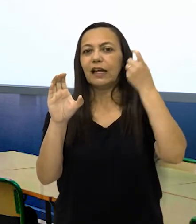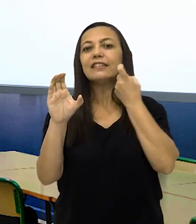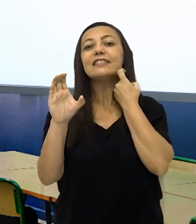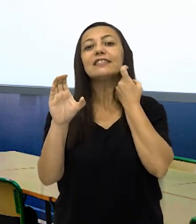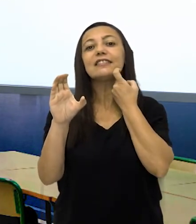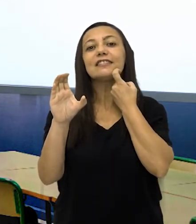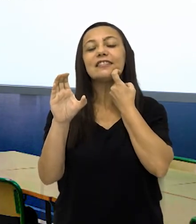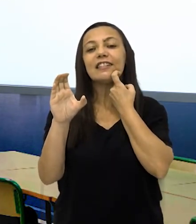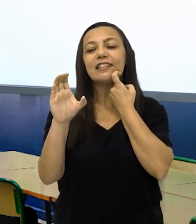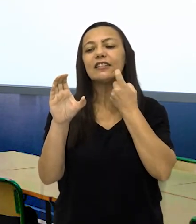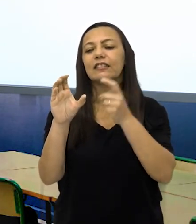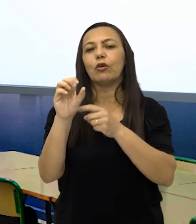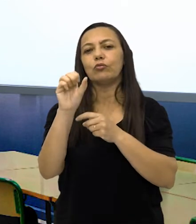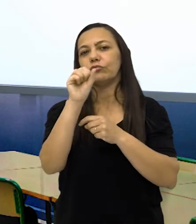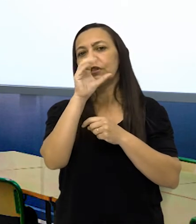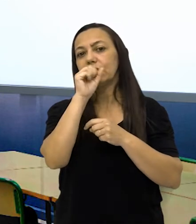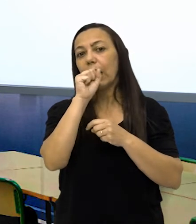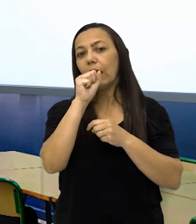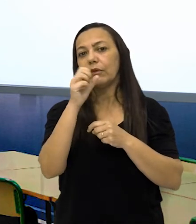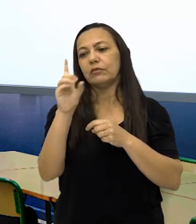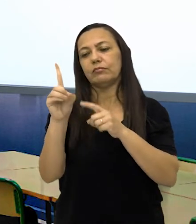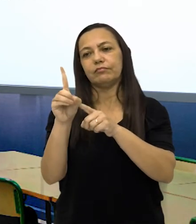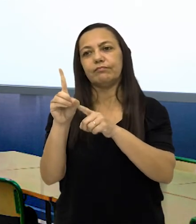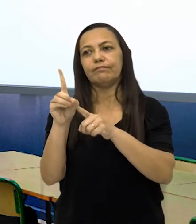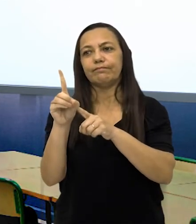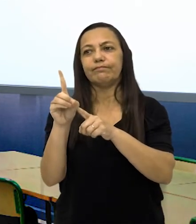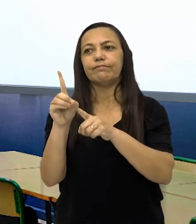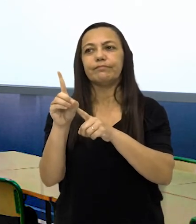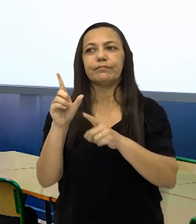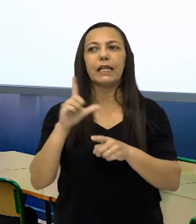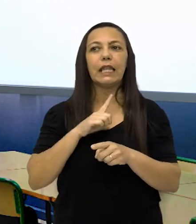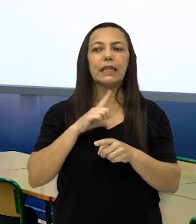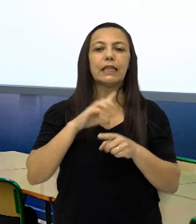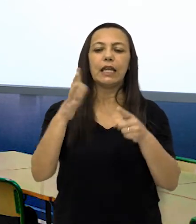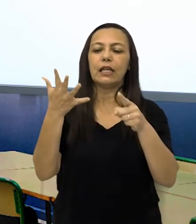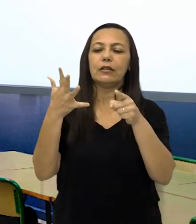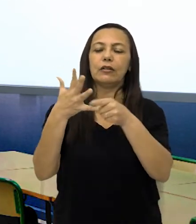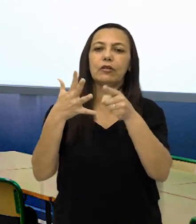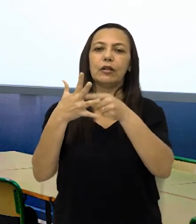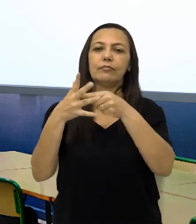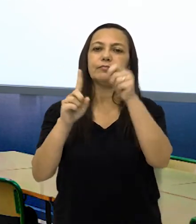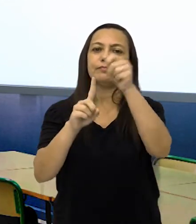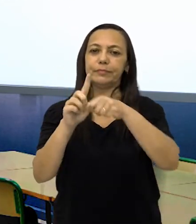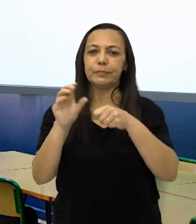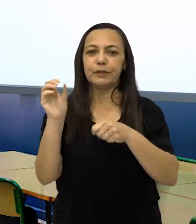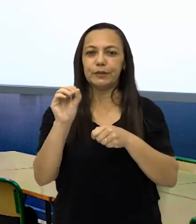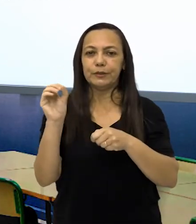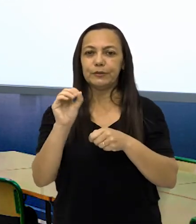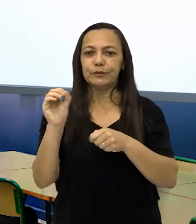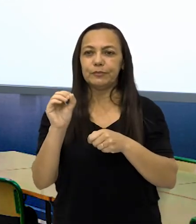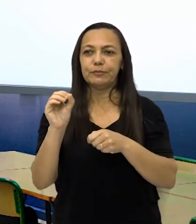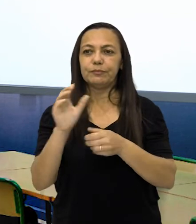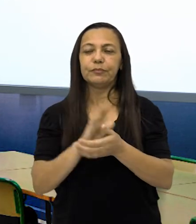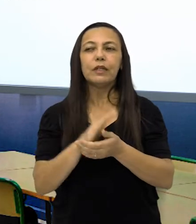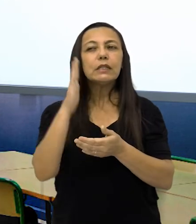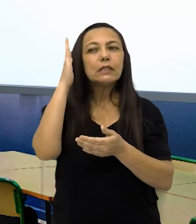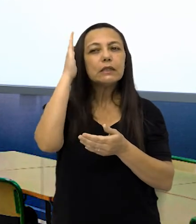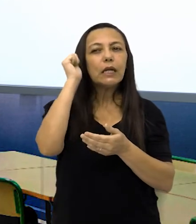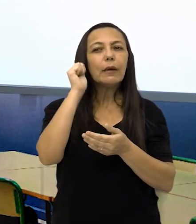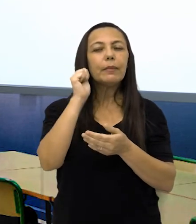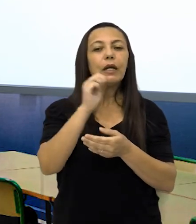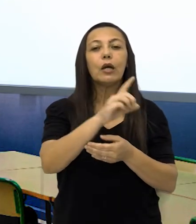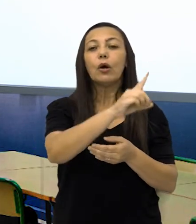será no sábado? Vamos lá. Temos aqui o calendário de outubro. E vamos identificar